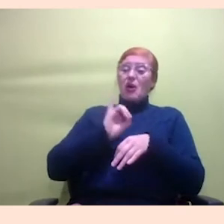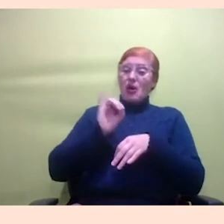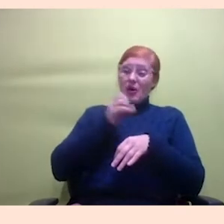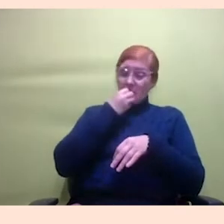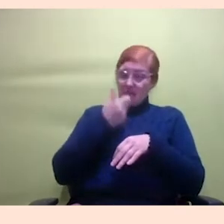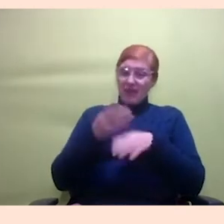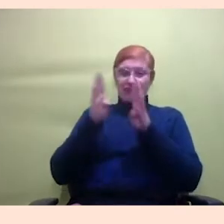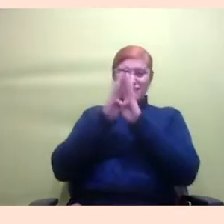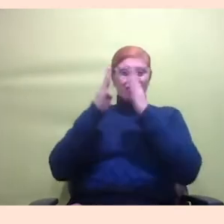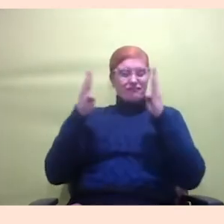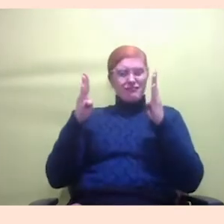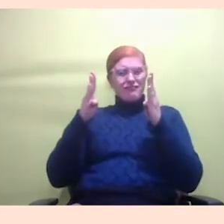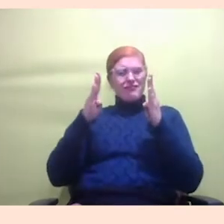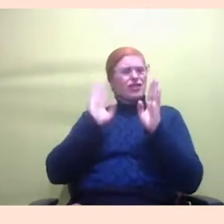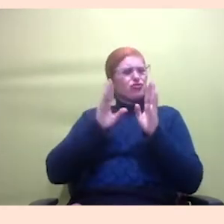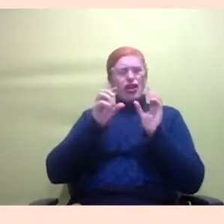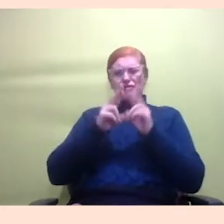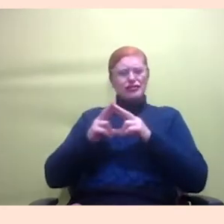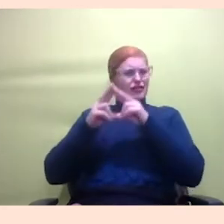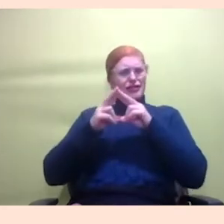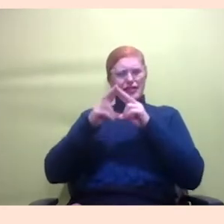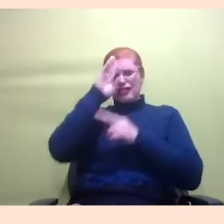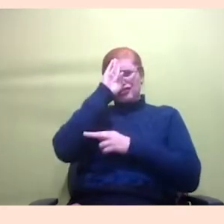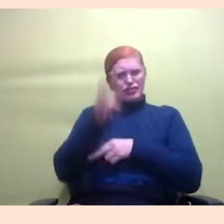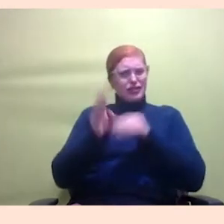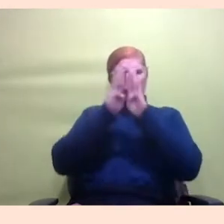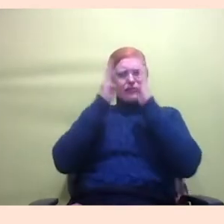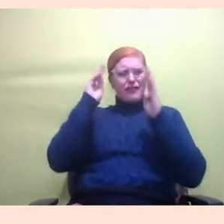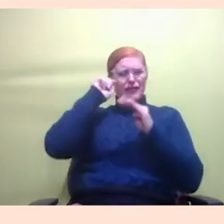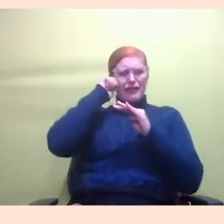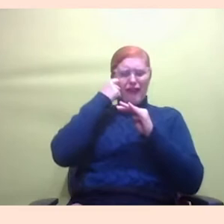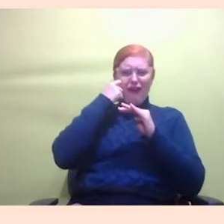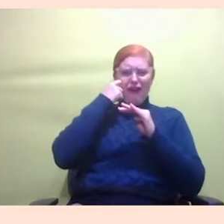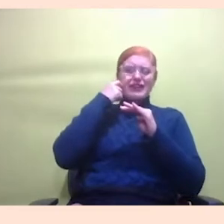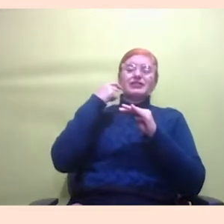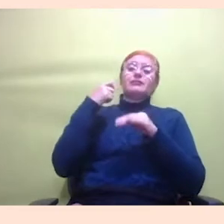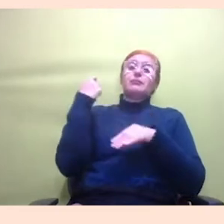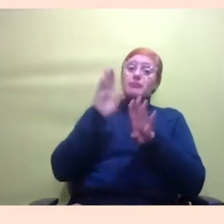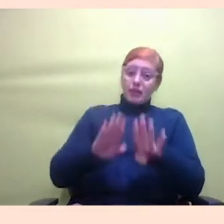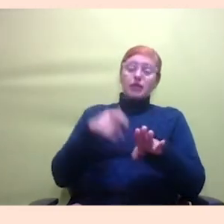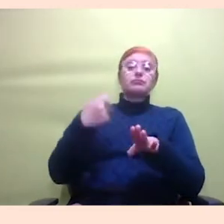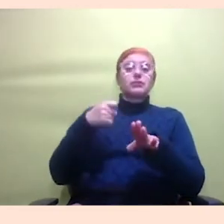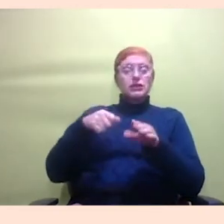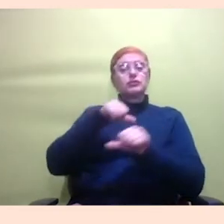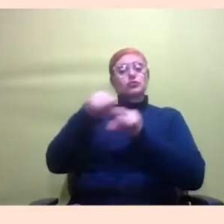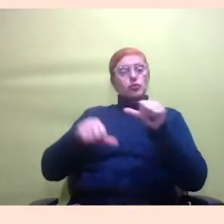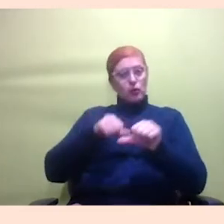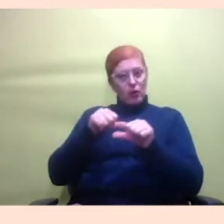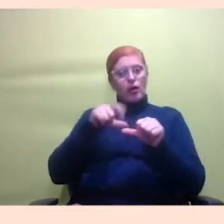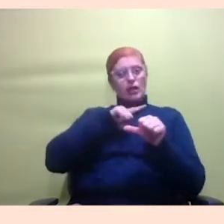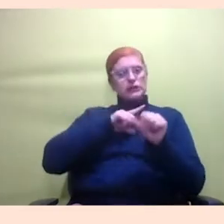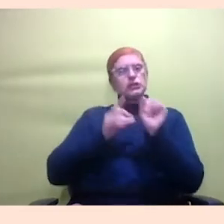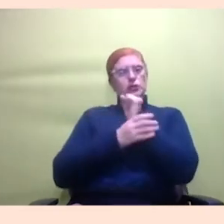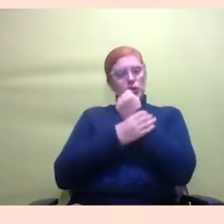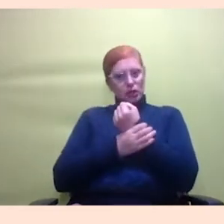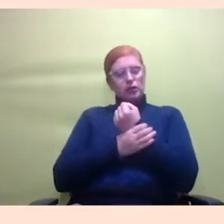Preta já tem esse post tipo tem leitezinho de mandar aquele negócio então pelo menos dados sensíveis a